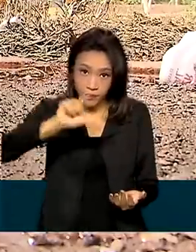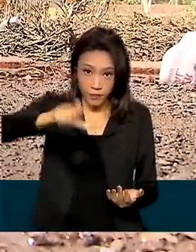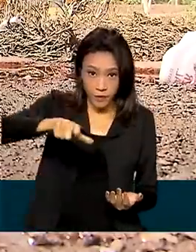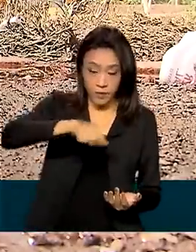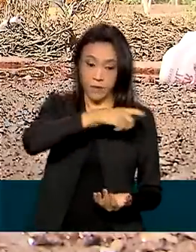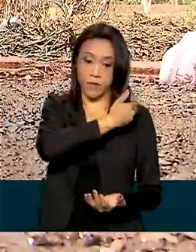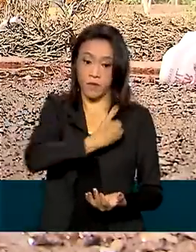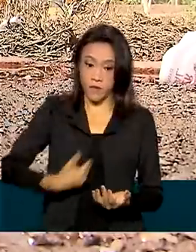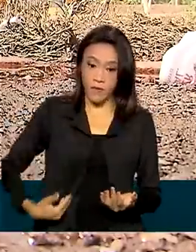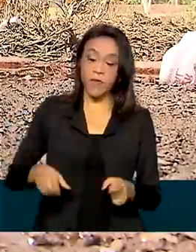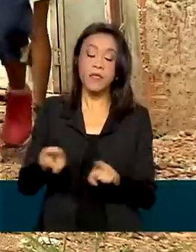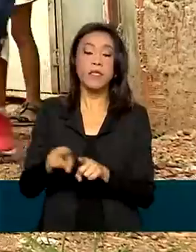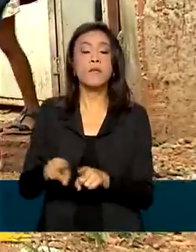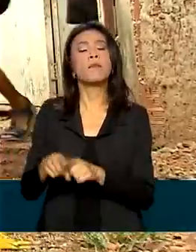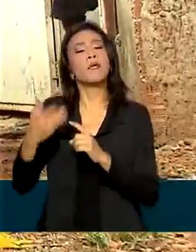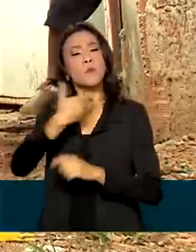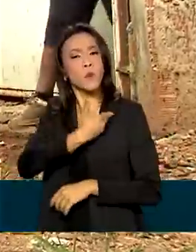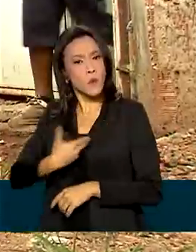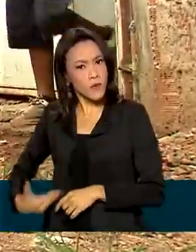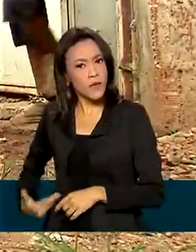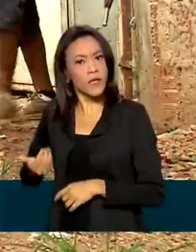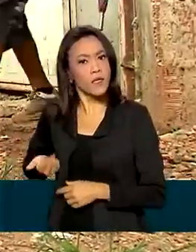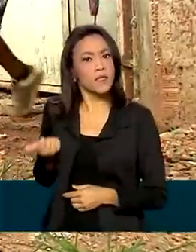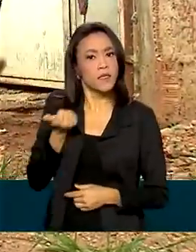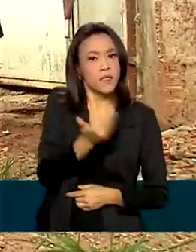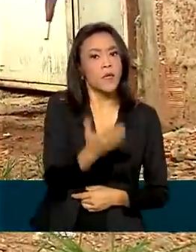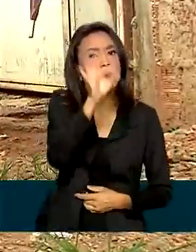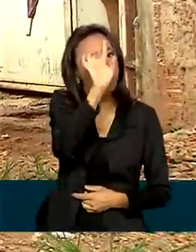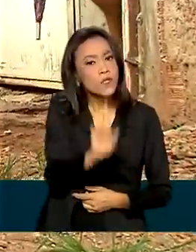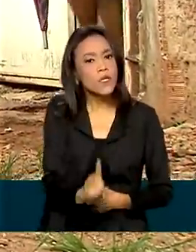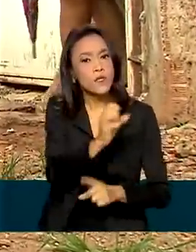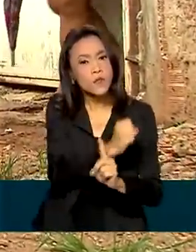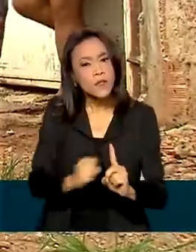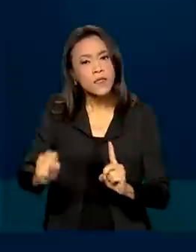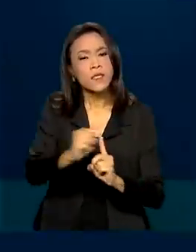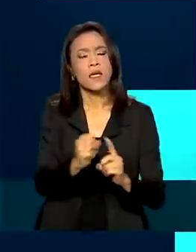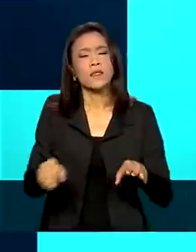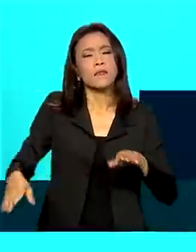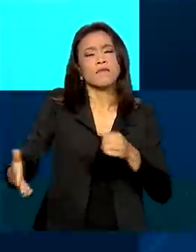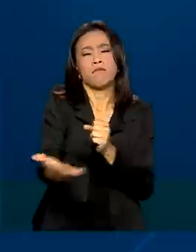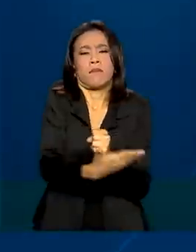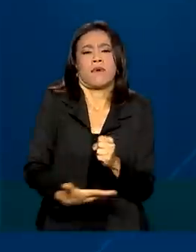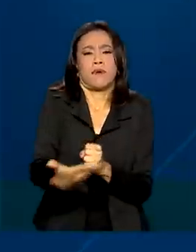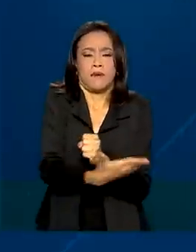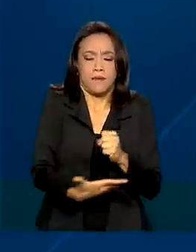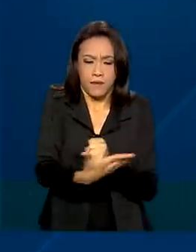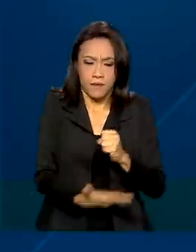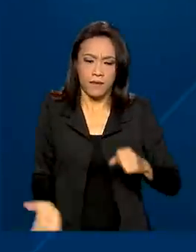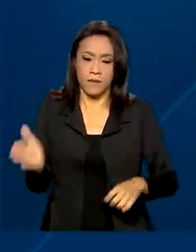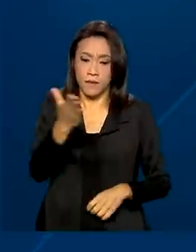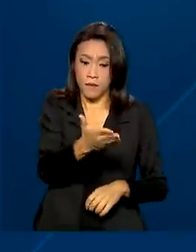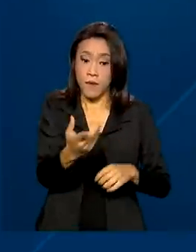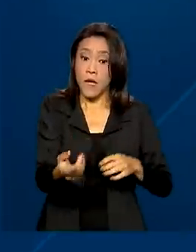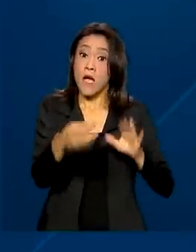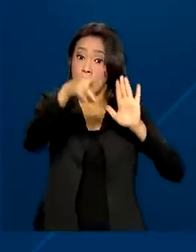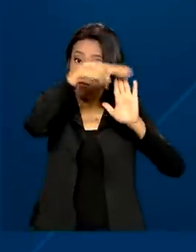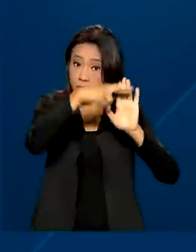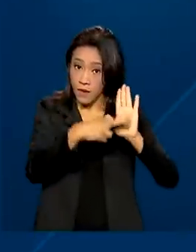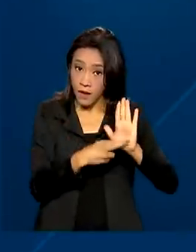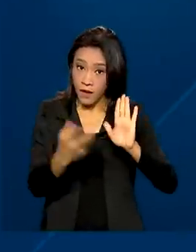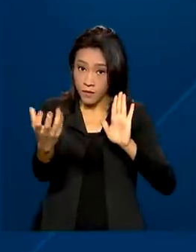público no reforço ao acesso a direitos sociais básicos. Na retomada dos critérios para o